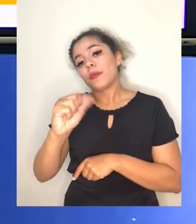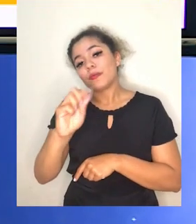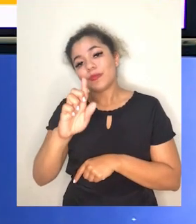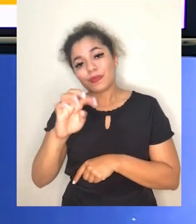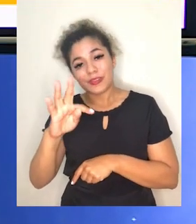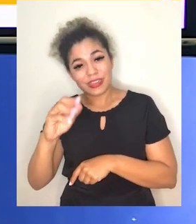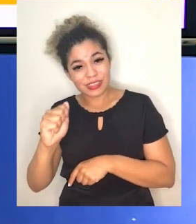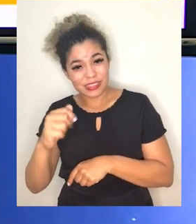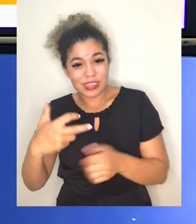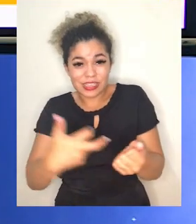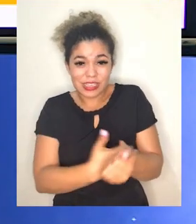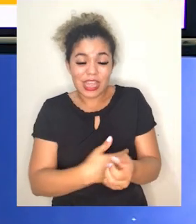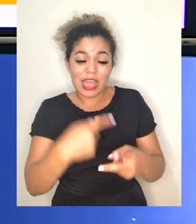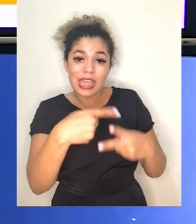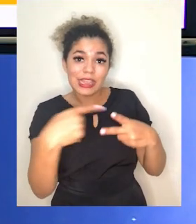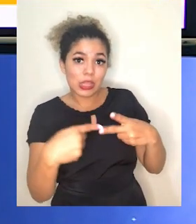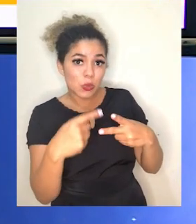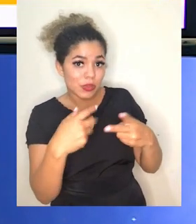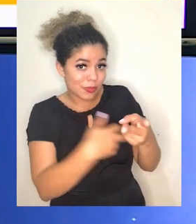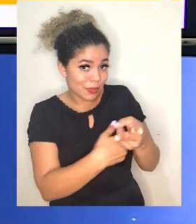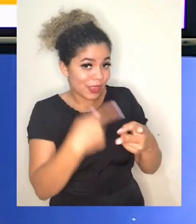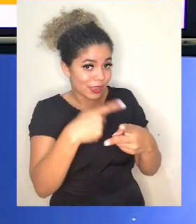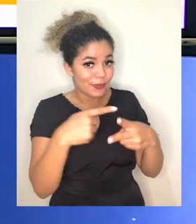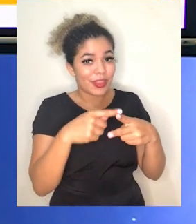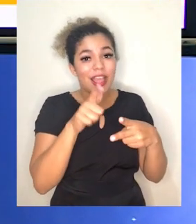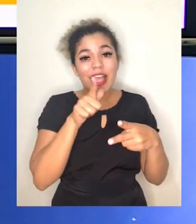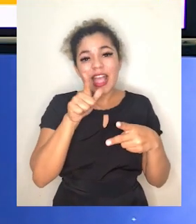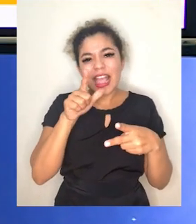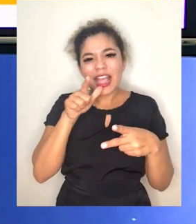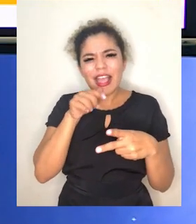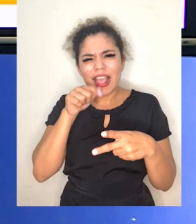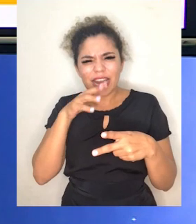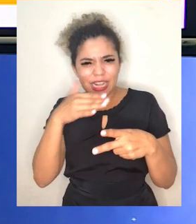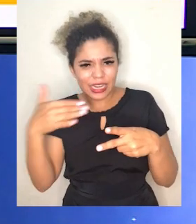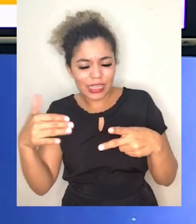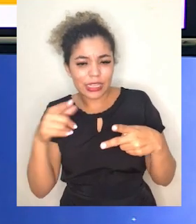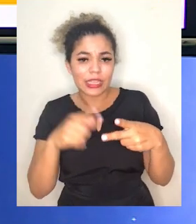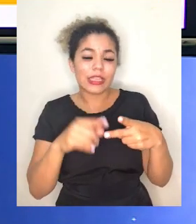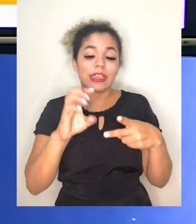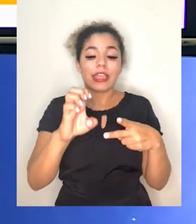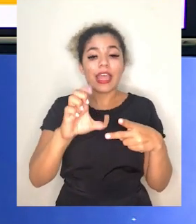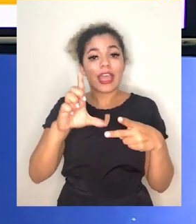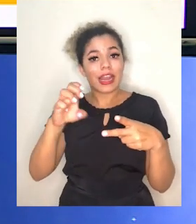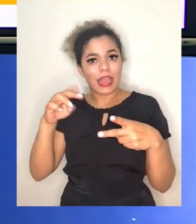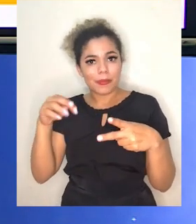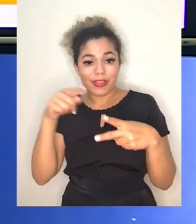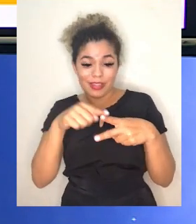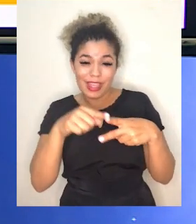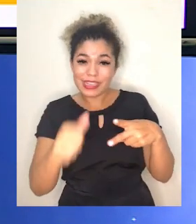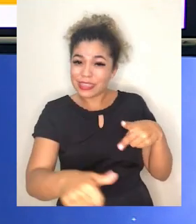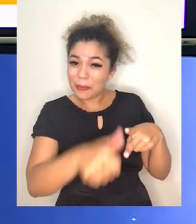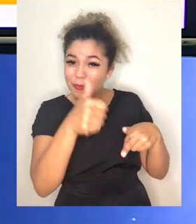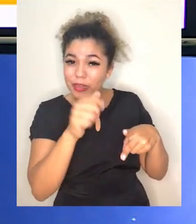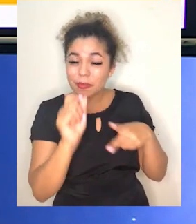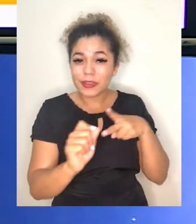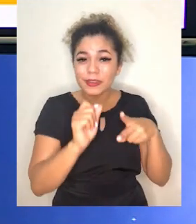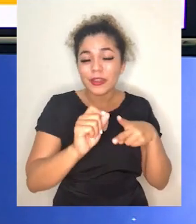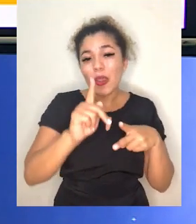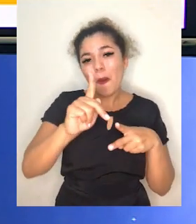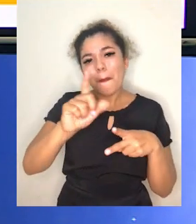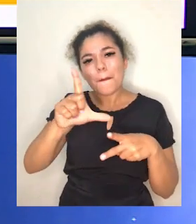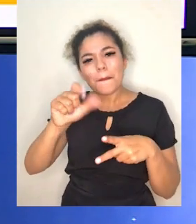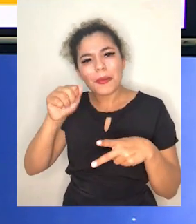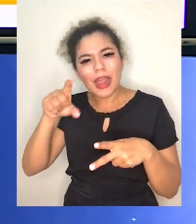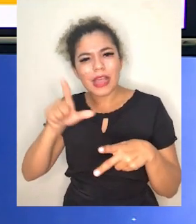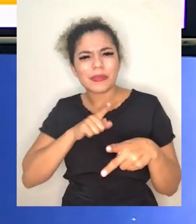possui duas partes, parte líquida dos elementos celulares. A parte líquida, chamada matriz líquida plasma, ela é